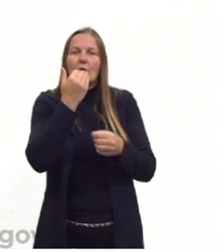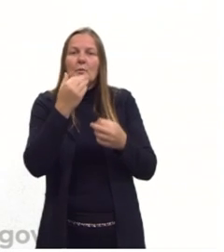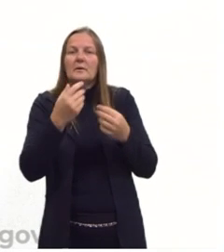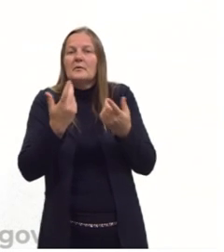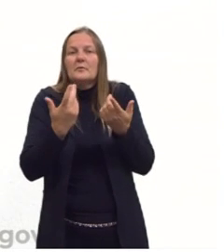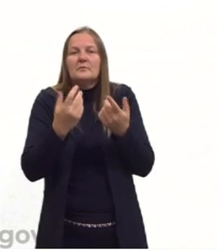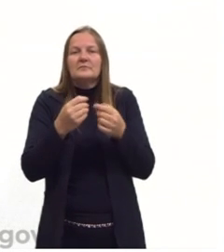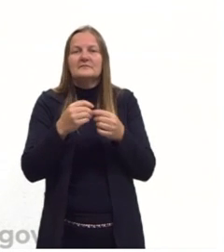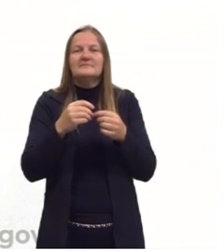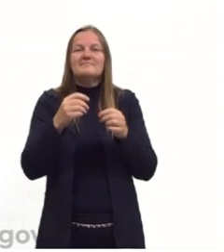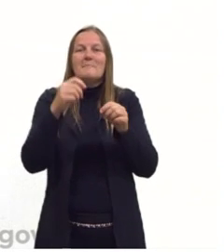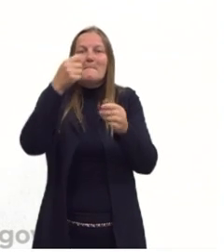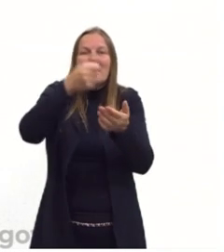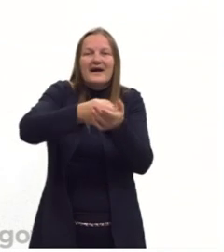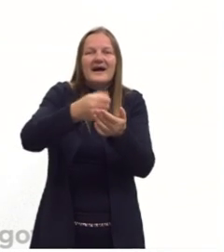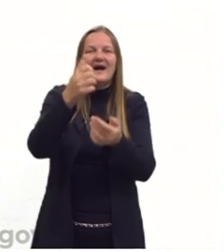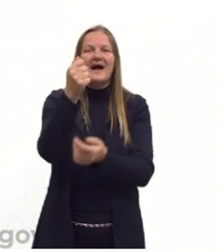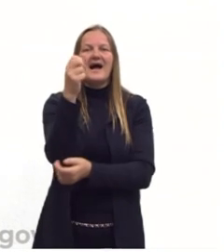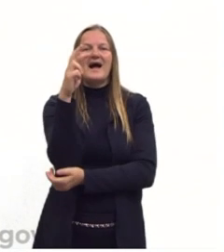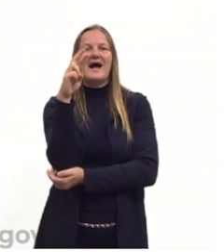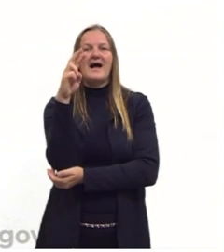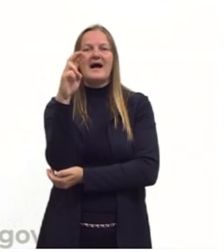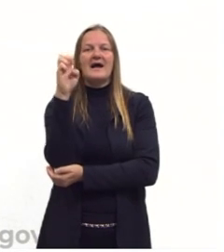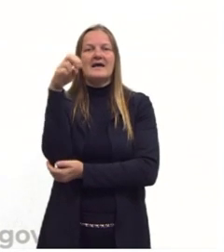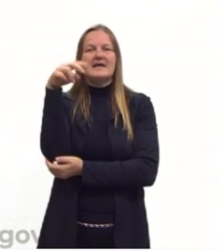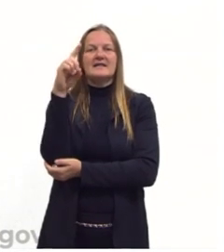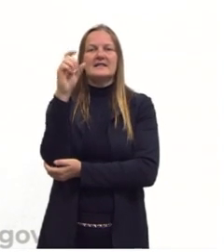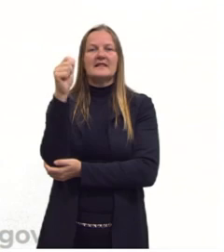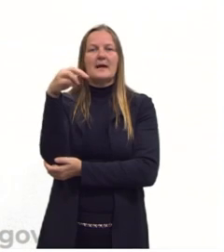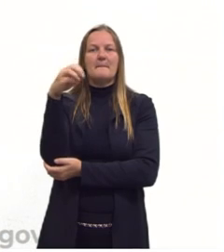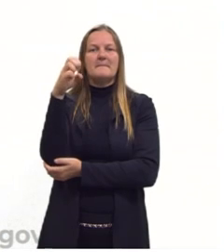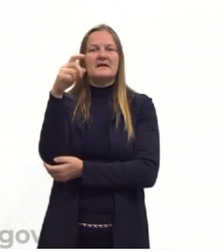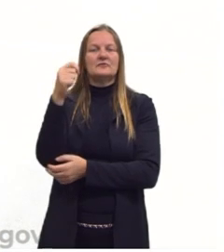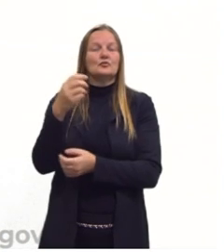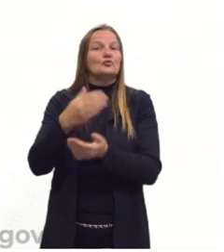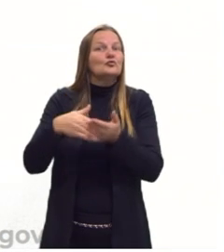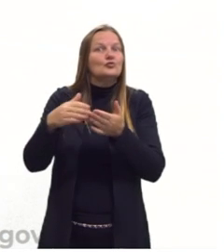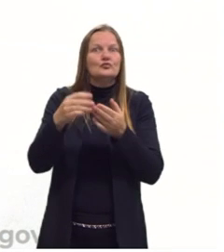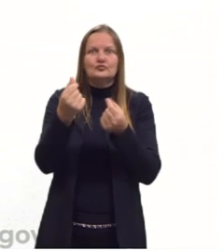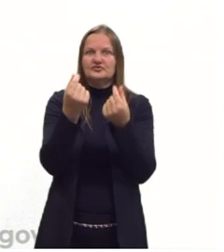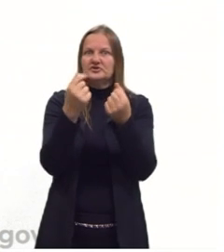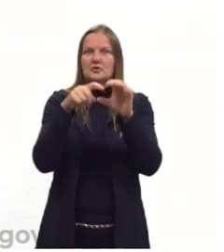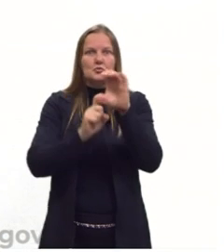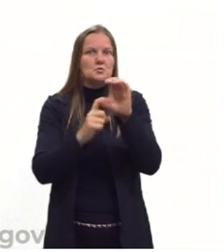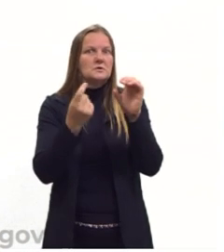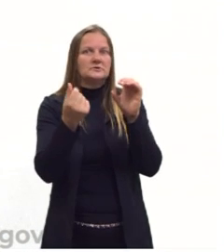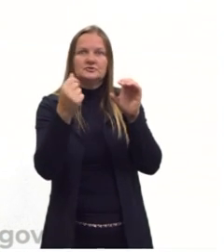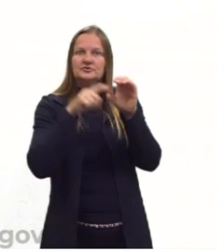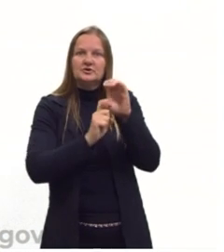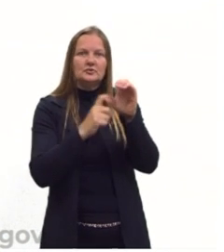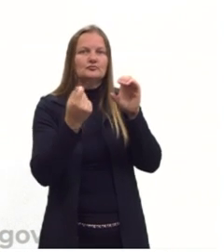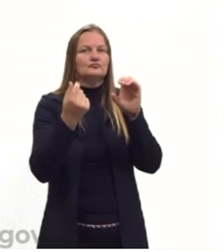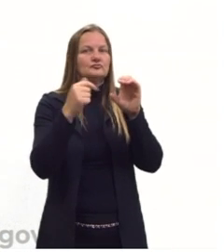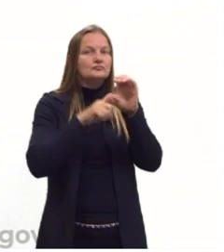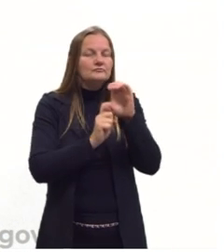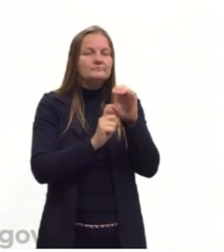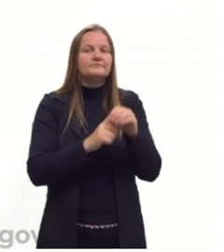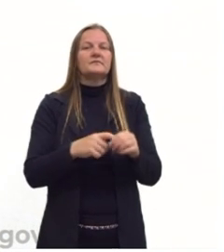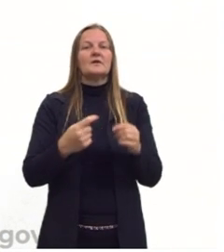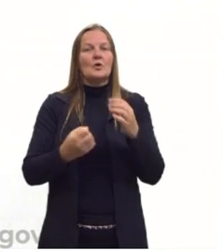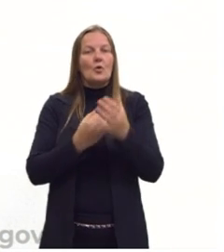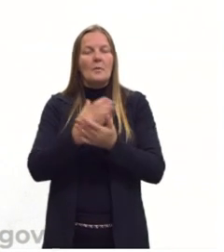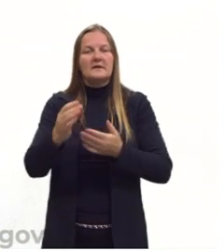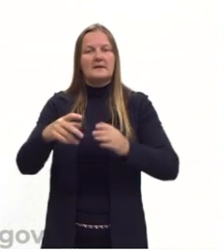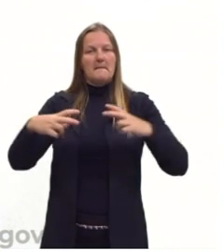arrendamento. Então, tudo começa a ser mais monetizado, começa a depender do dinheiro. E nisso surge, então, a